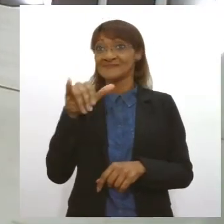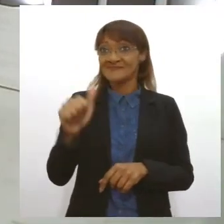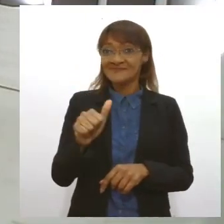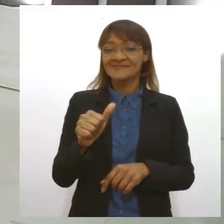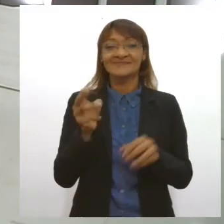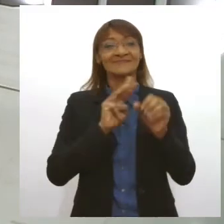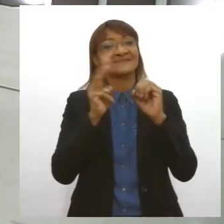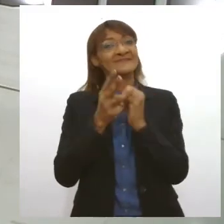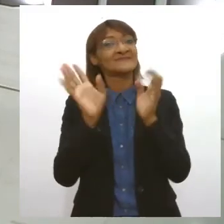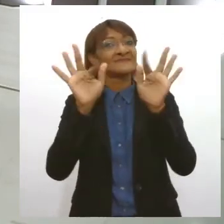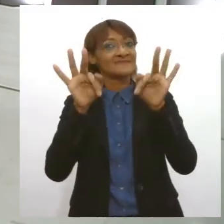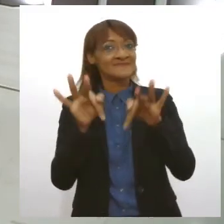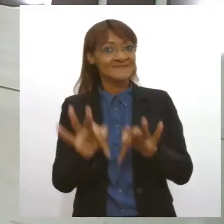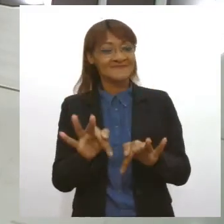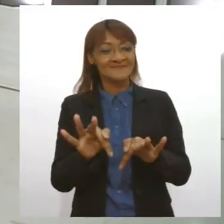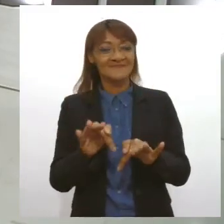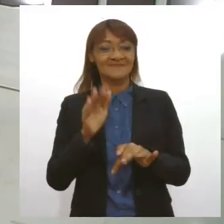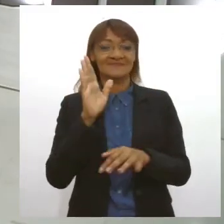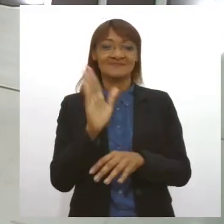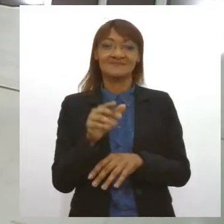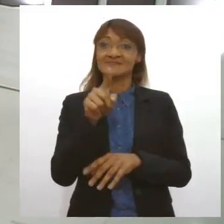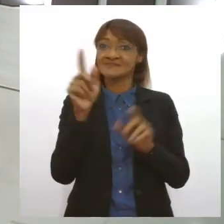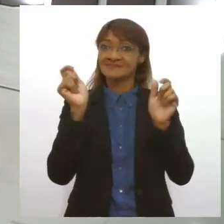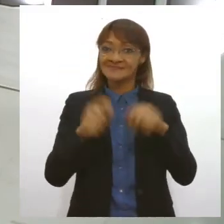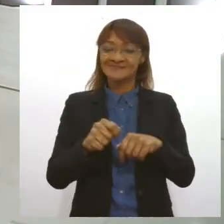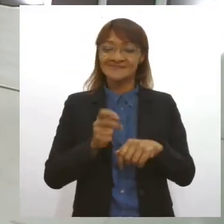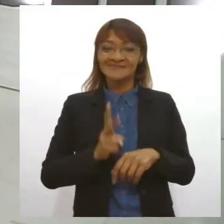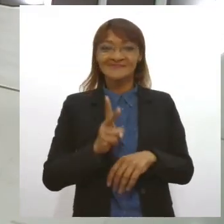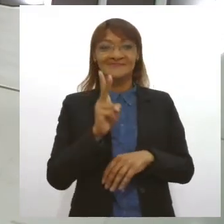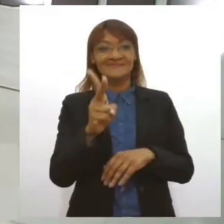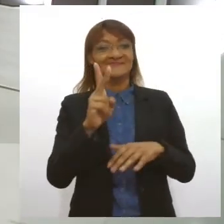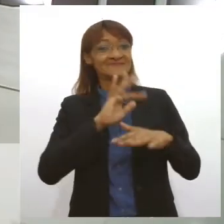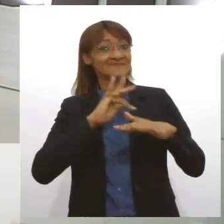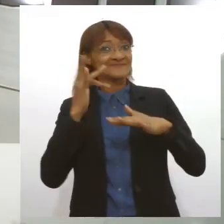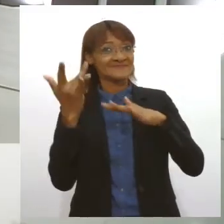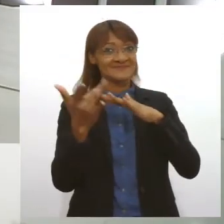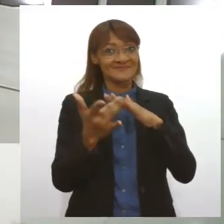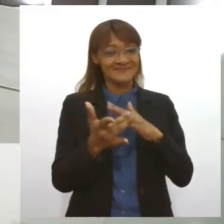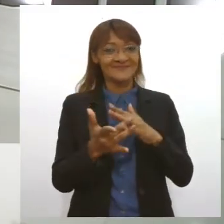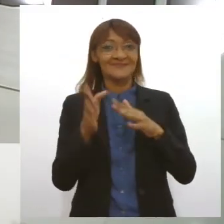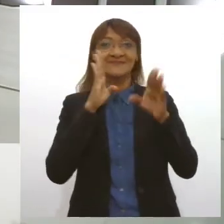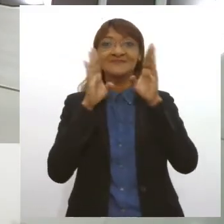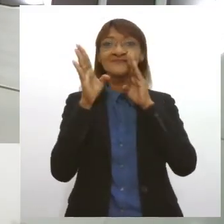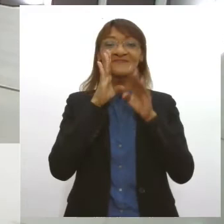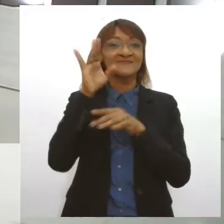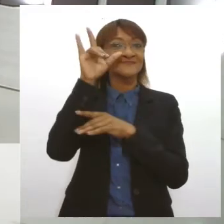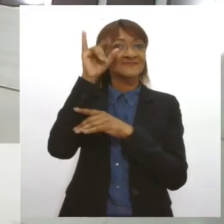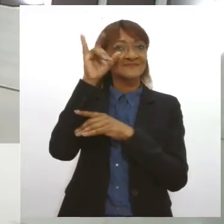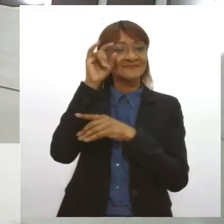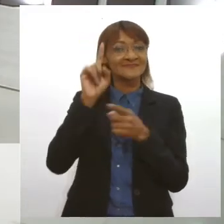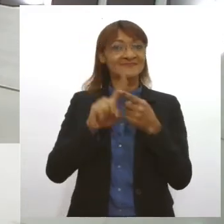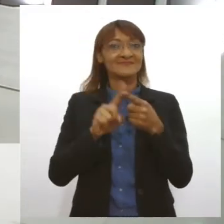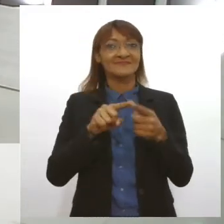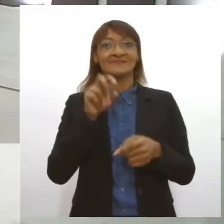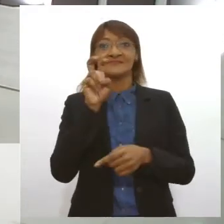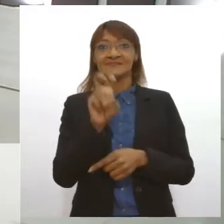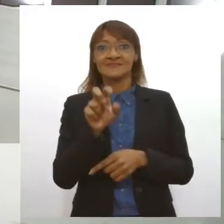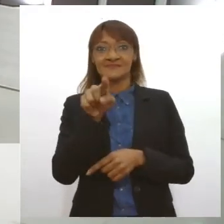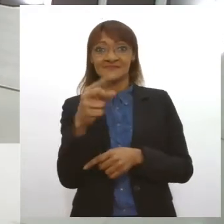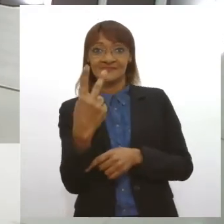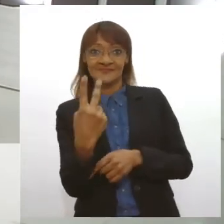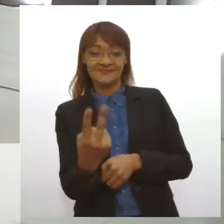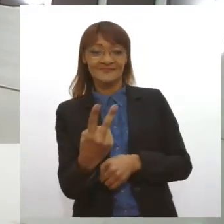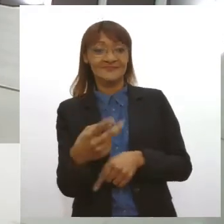da Lese, segunda edição, está chegando ao fim. Você pode acompanhar a TV A Lese nas redes sociais, no Facebook e no Instagram, através do arroba TV A Lese 5